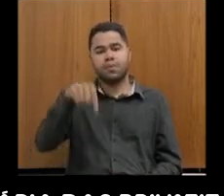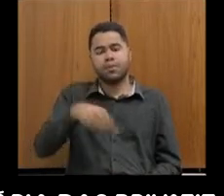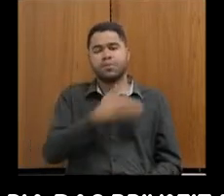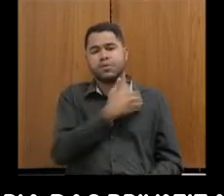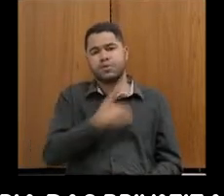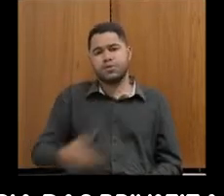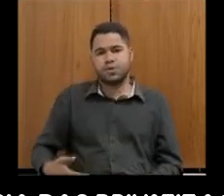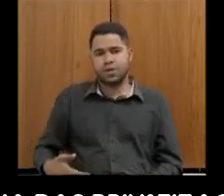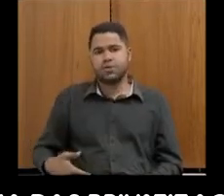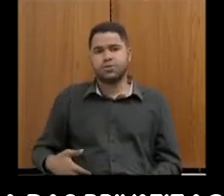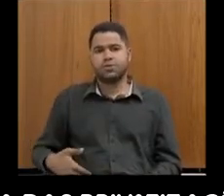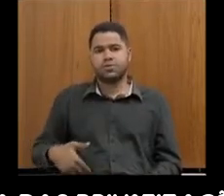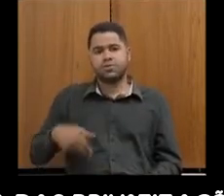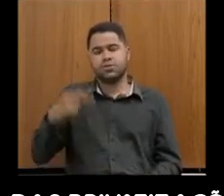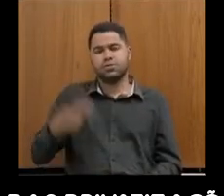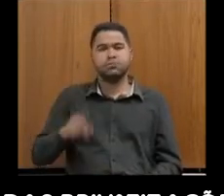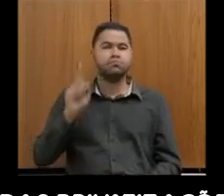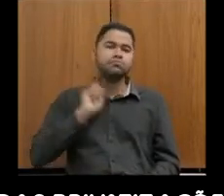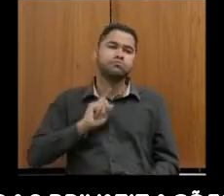pelo que a gente lê,